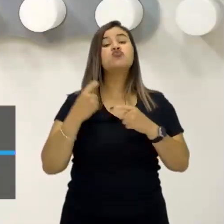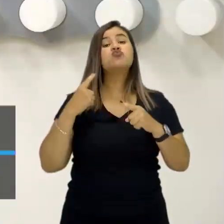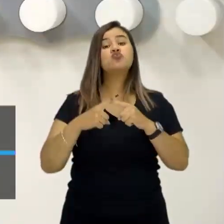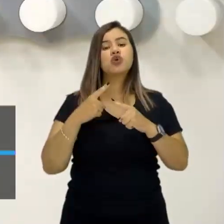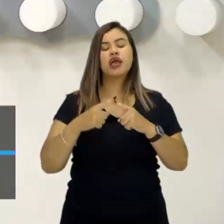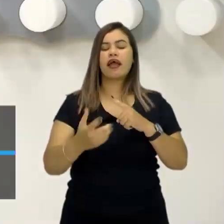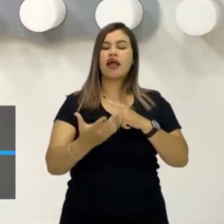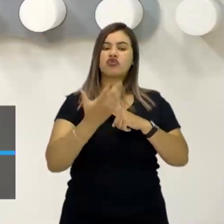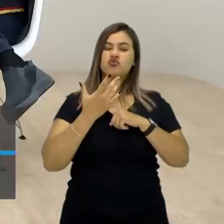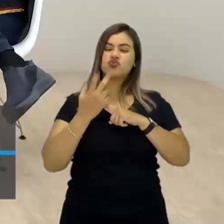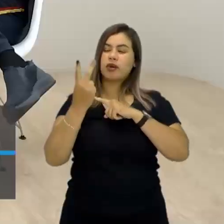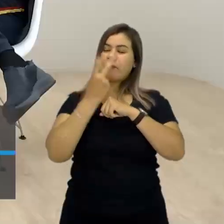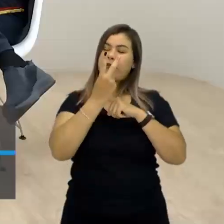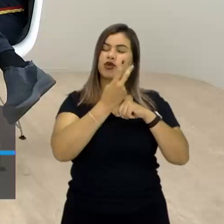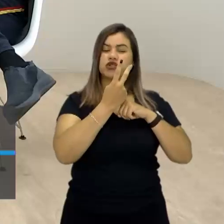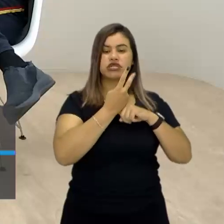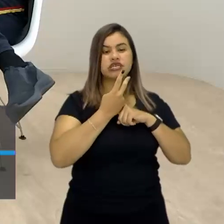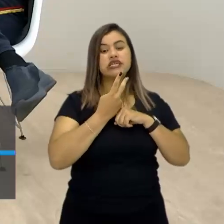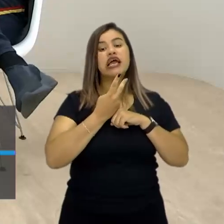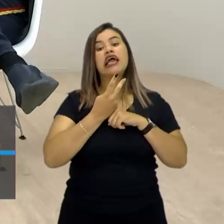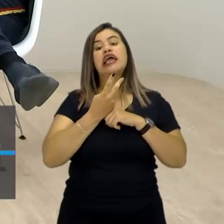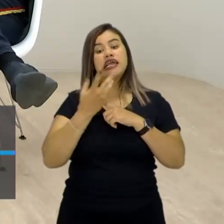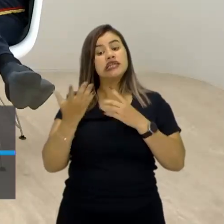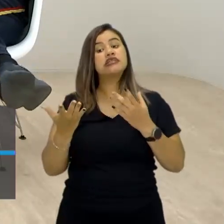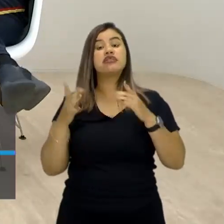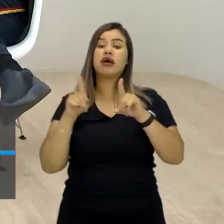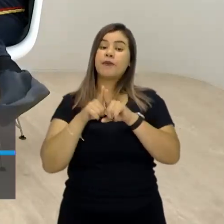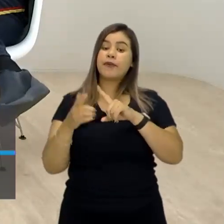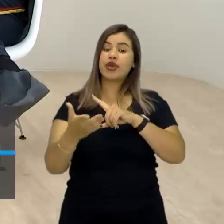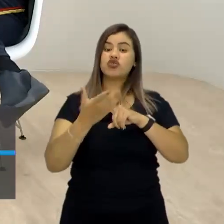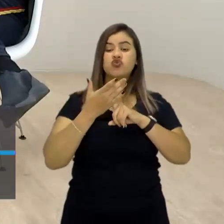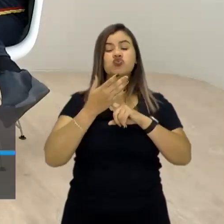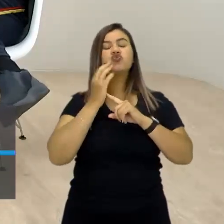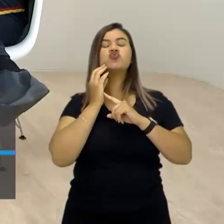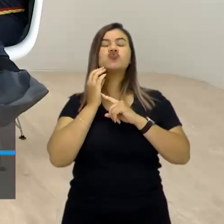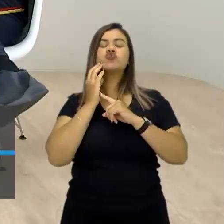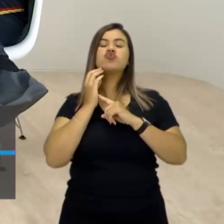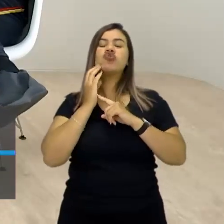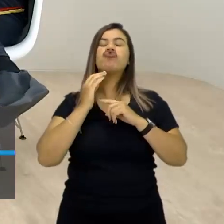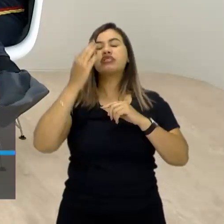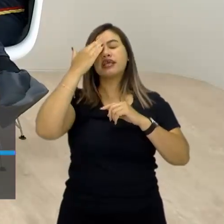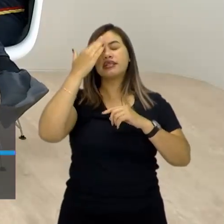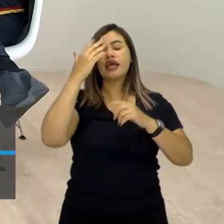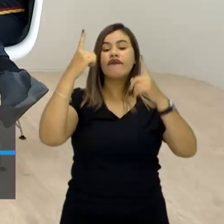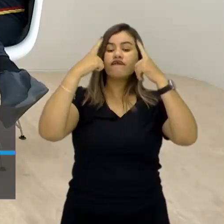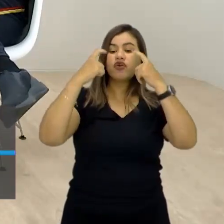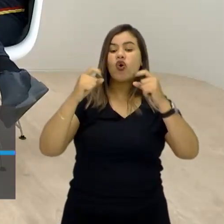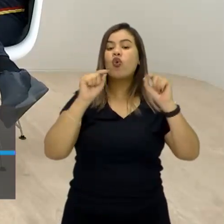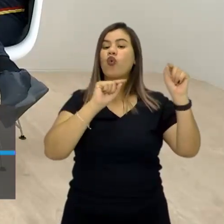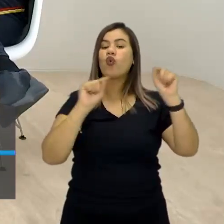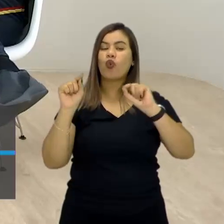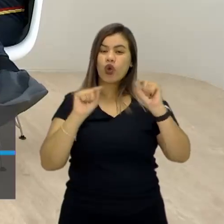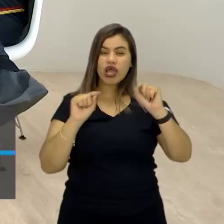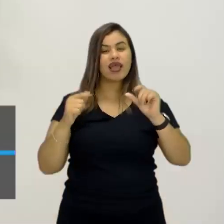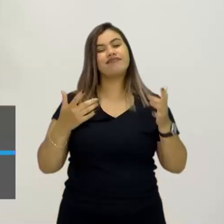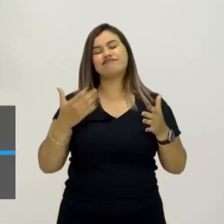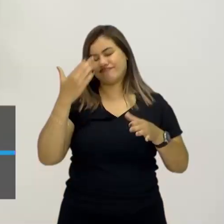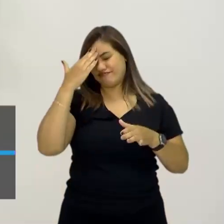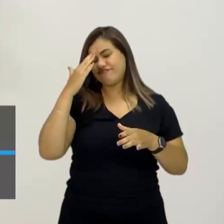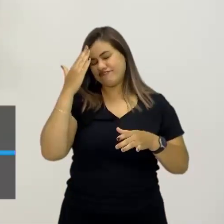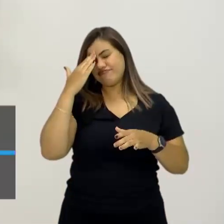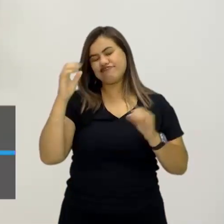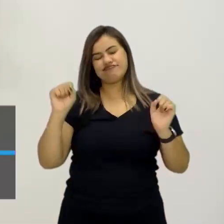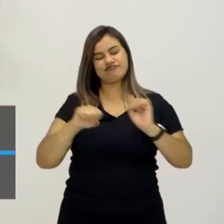os diferentes tipos de violência. Sim, daí, então, para a gente finalizar aqui a aula, então, vamos partir da definição de violência que eu